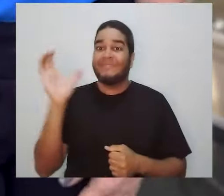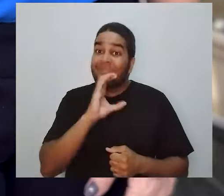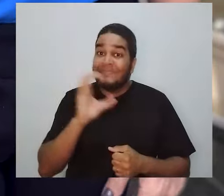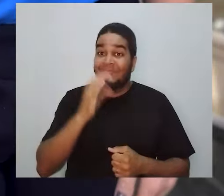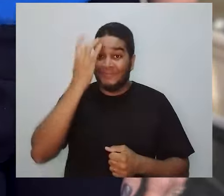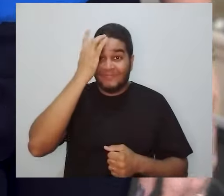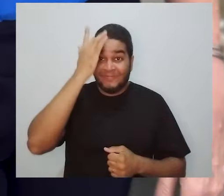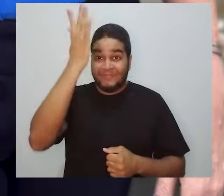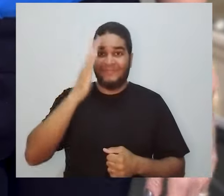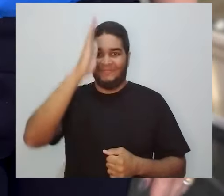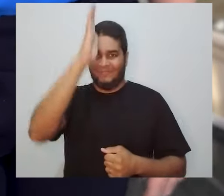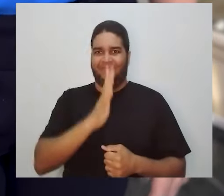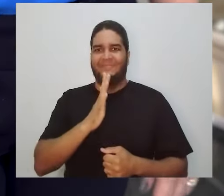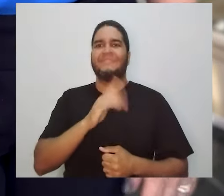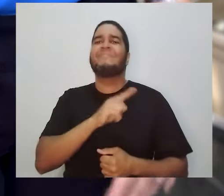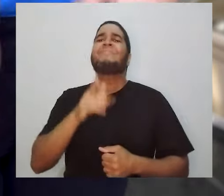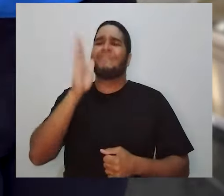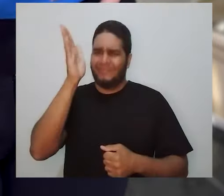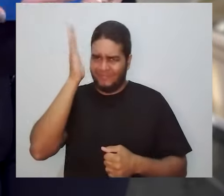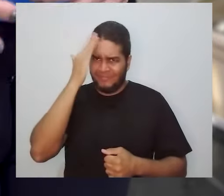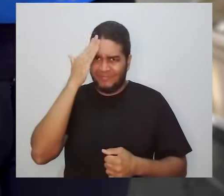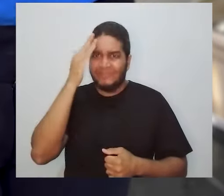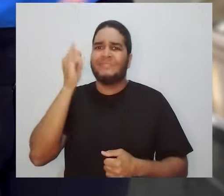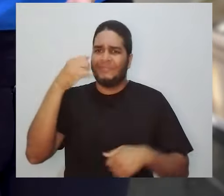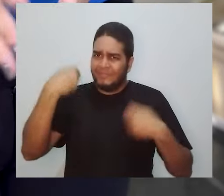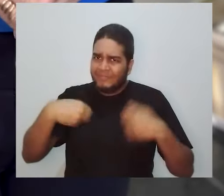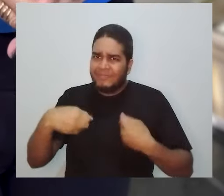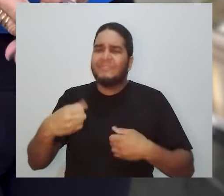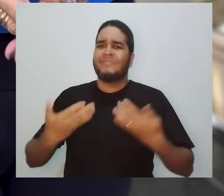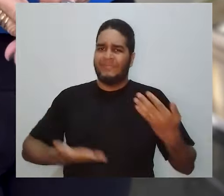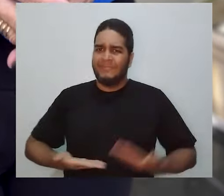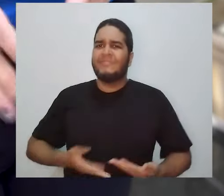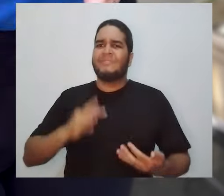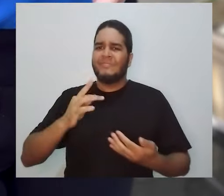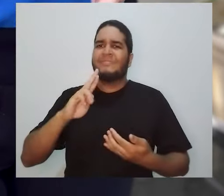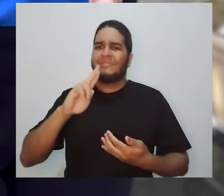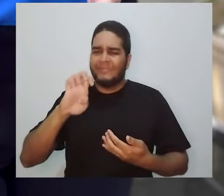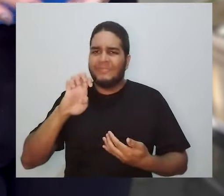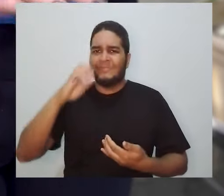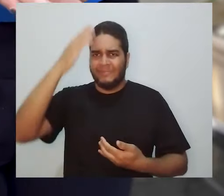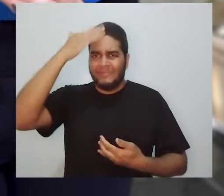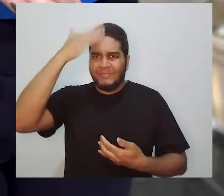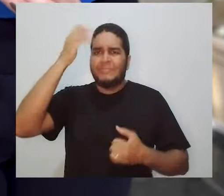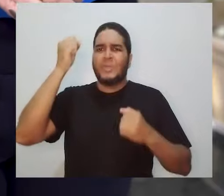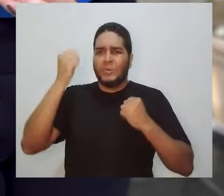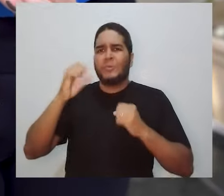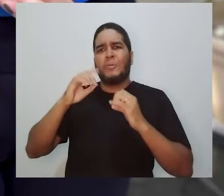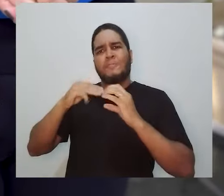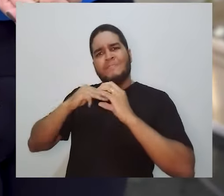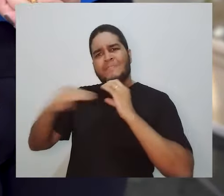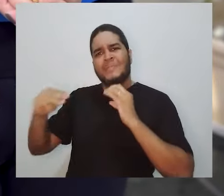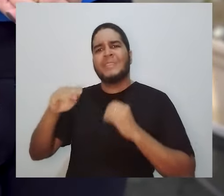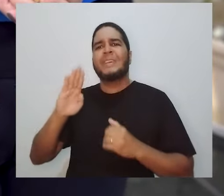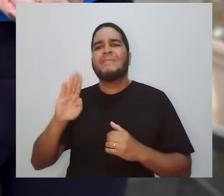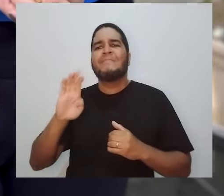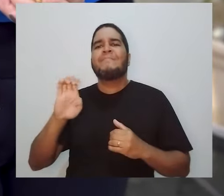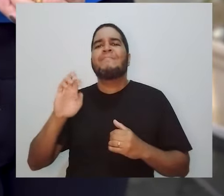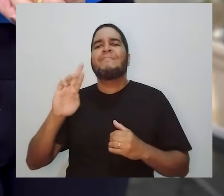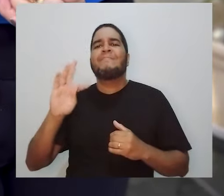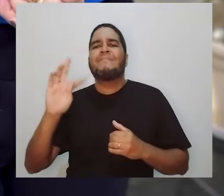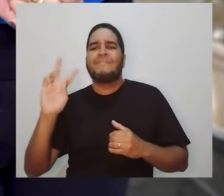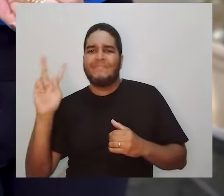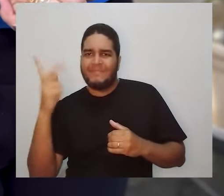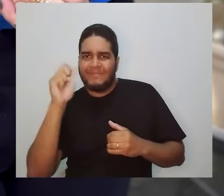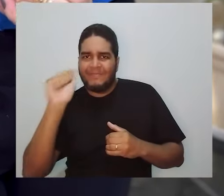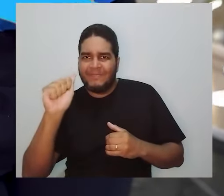Rápida troca de cena para um novo fundo com vegetação verde e vigas de madeira em paralelo, através de janelas com vidro transparente. vegetação virtual